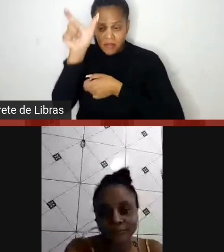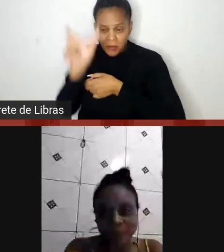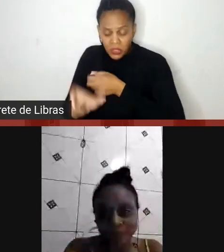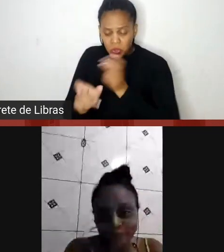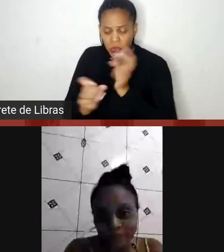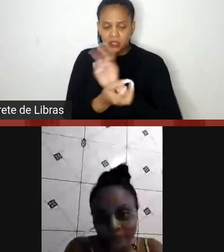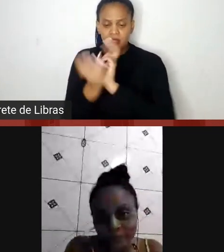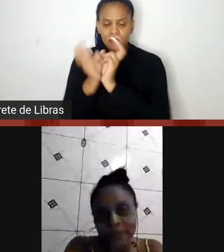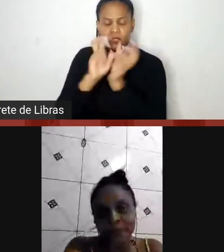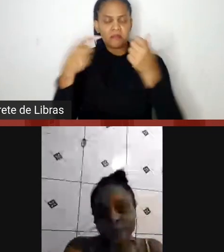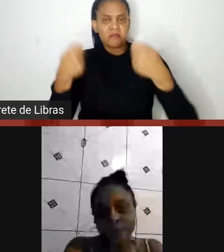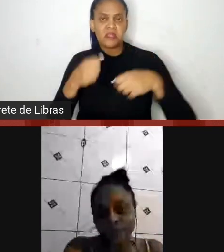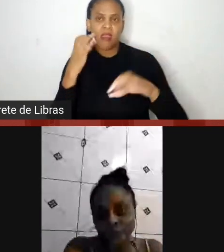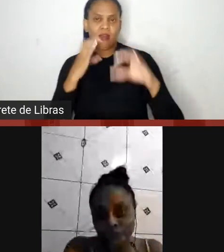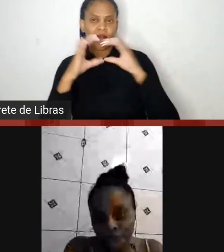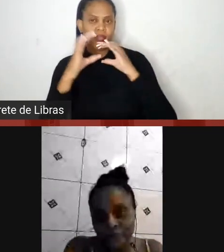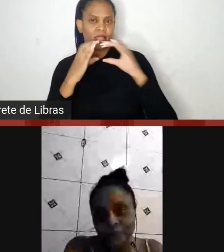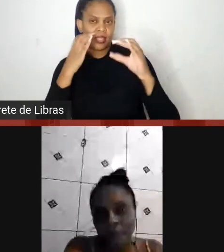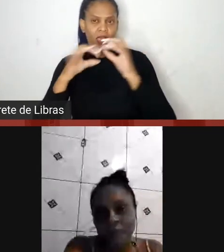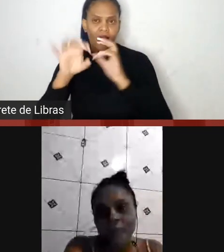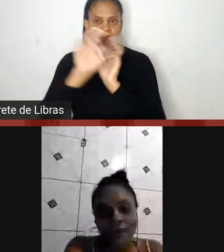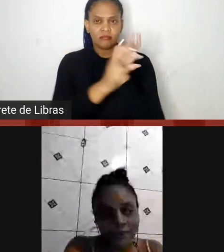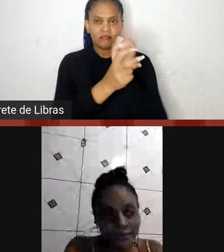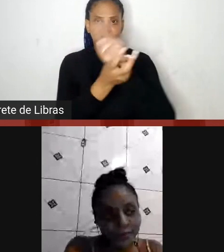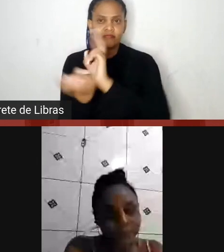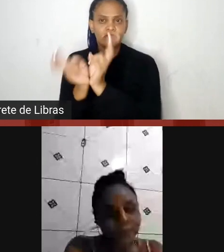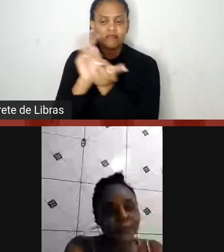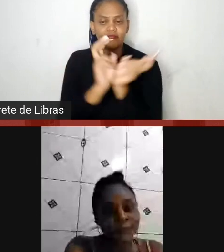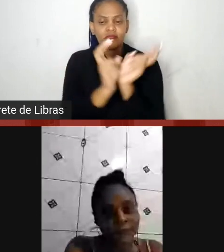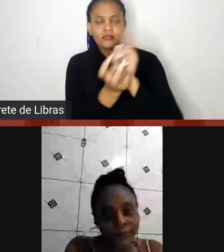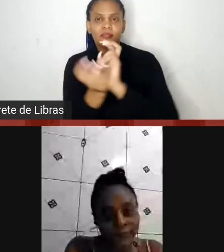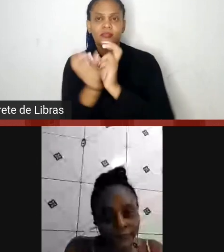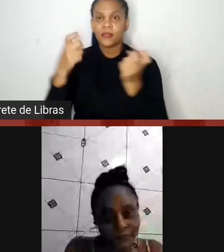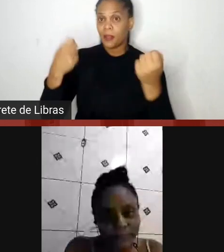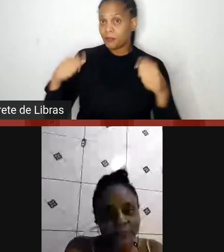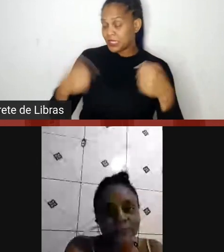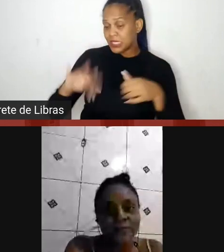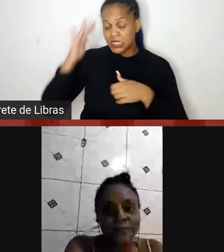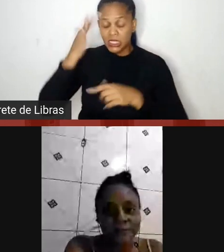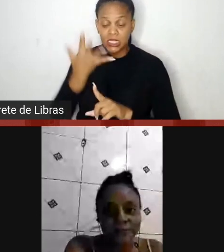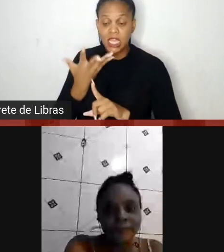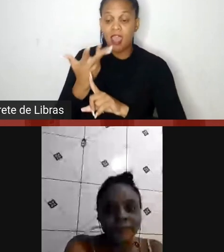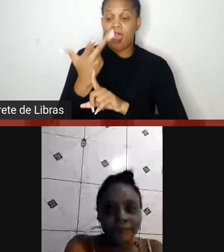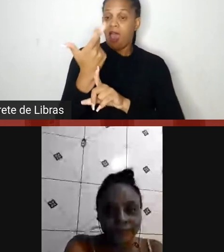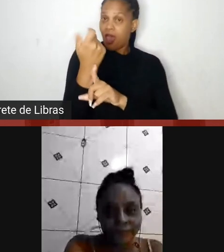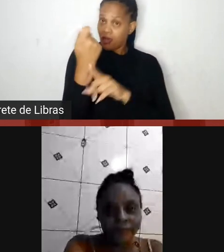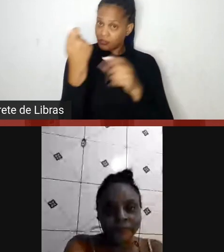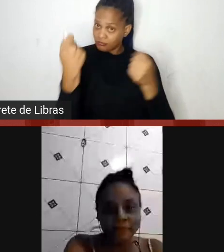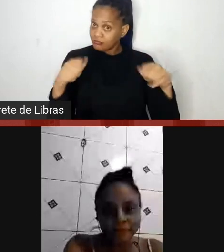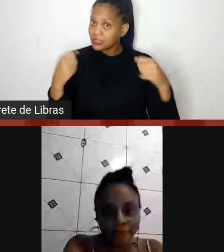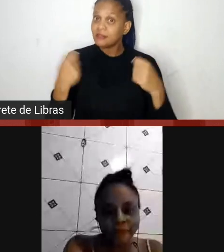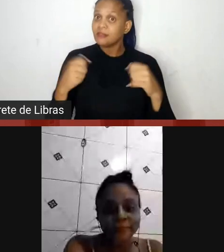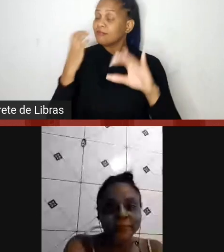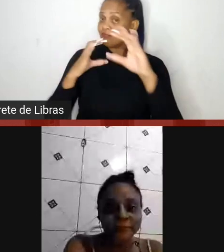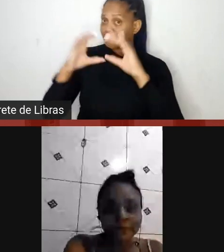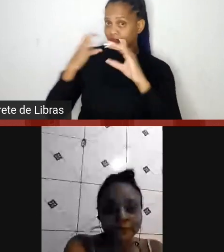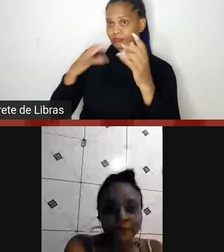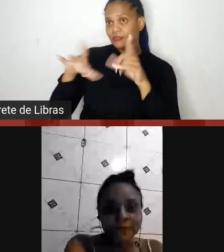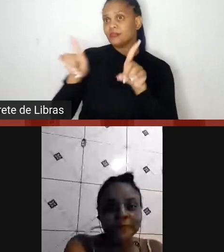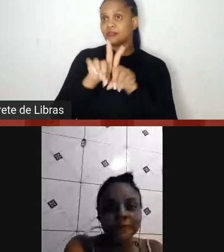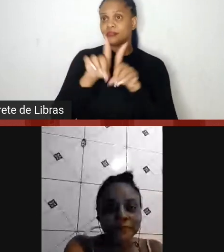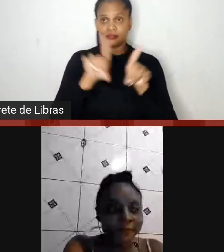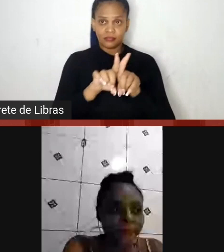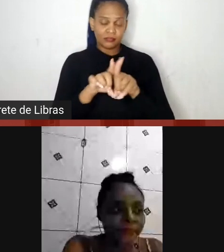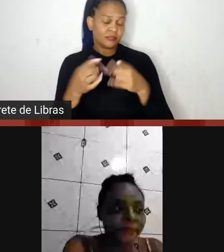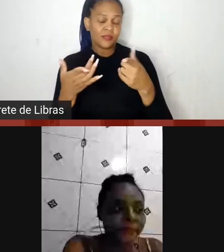cantar, ele tem que jogar, ele tem que entender de arte, ele tem que ser um percussionista, não estou dizendo até que eu sou, mas alguma